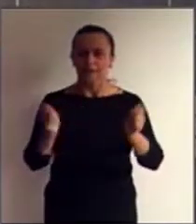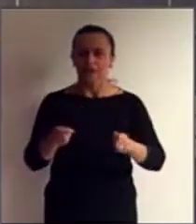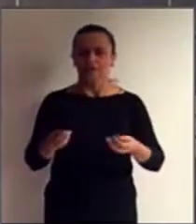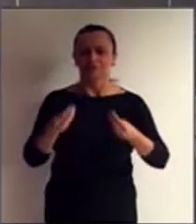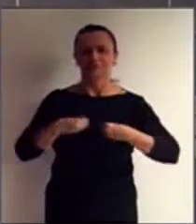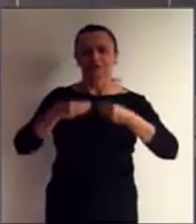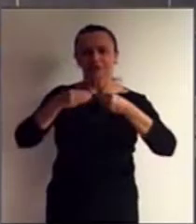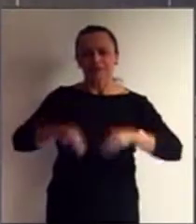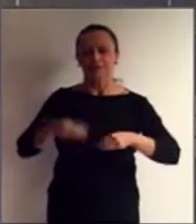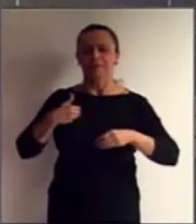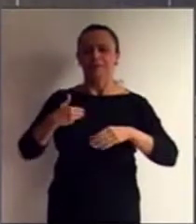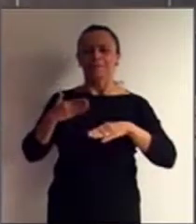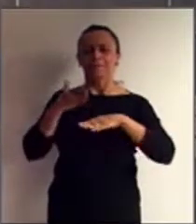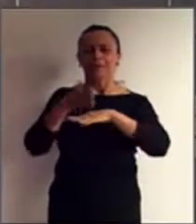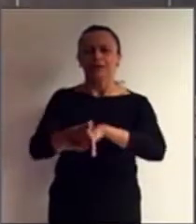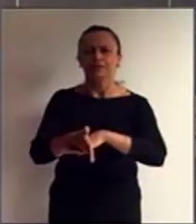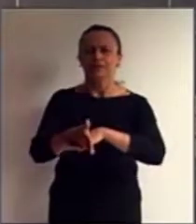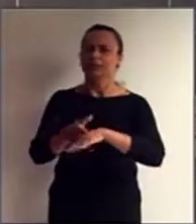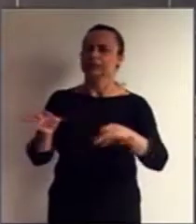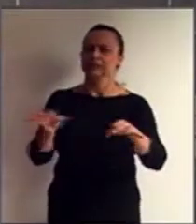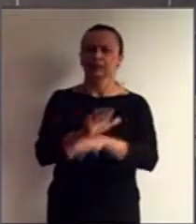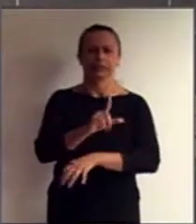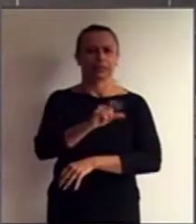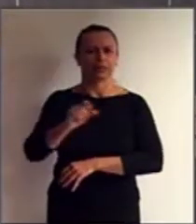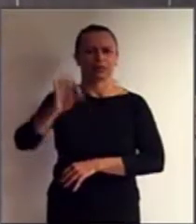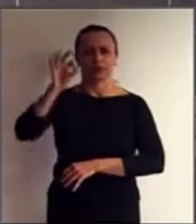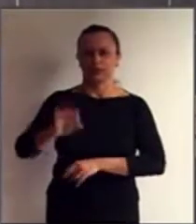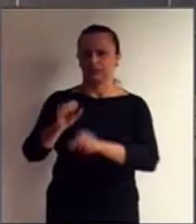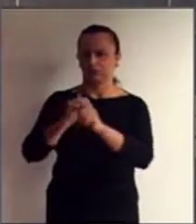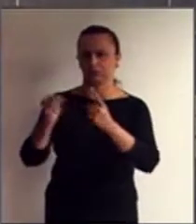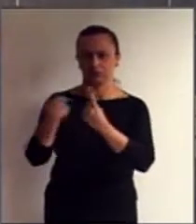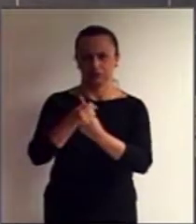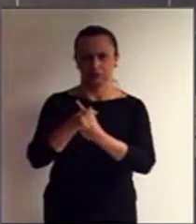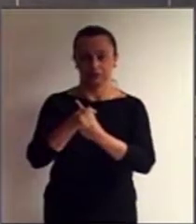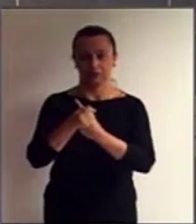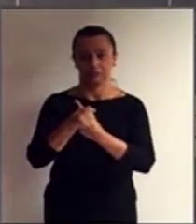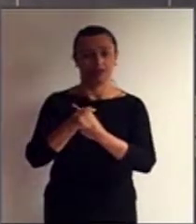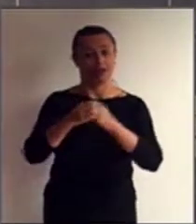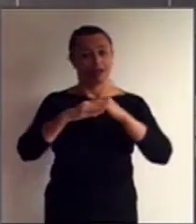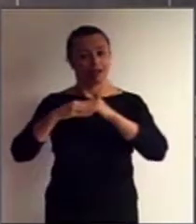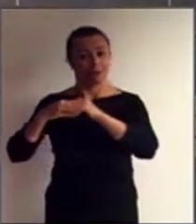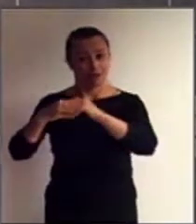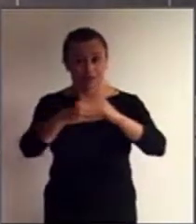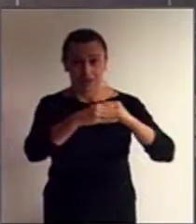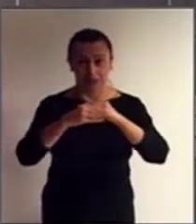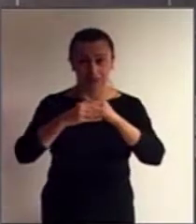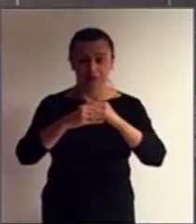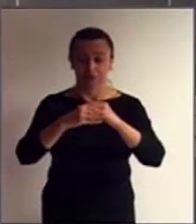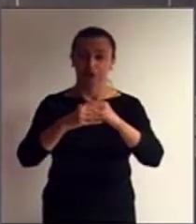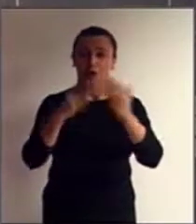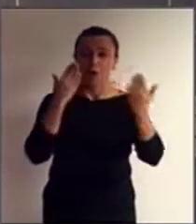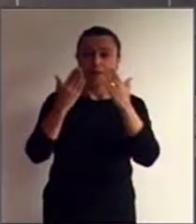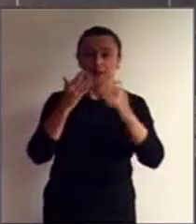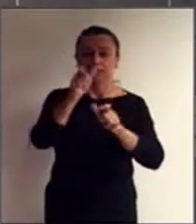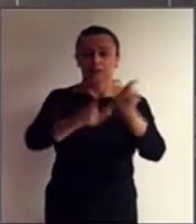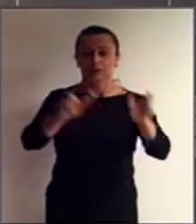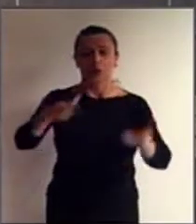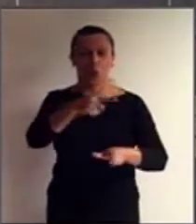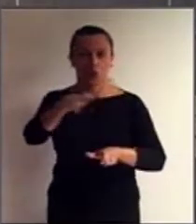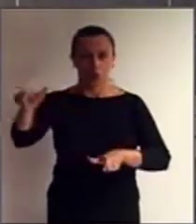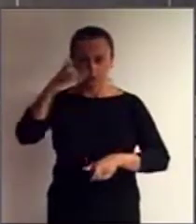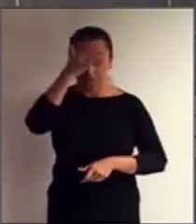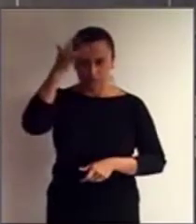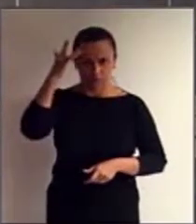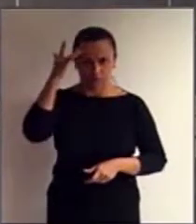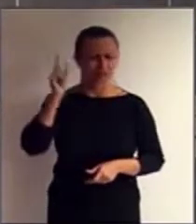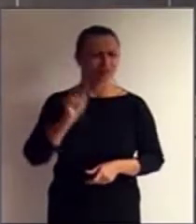plena e efetiva na sociedade, em igualdade de condições com as demais pessoas. O